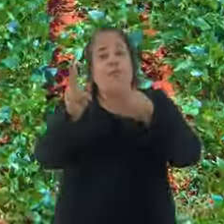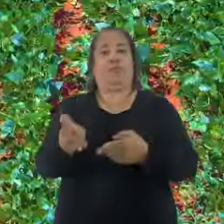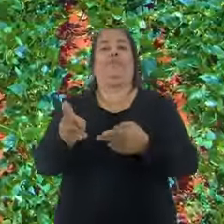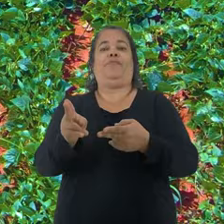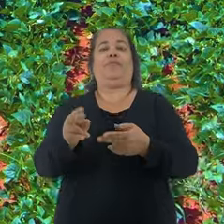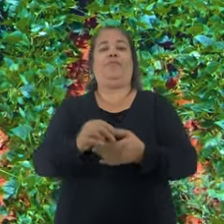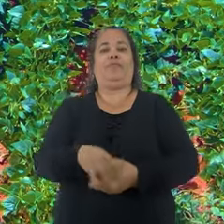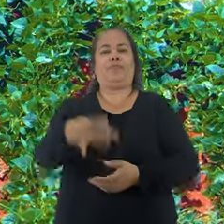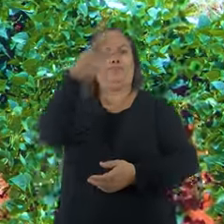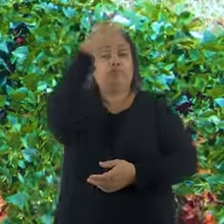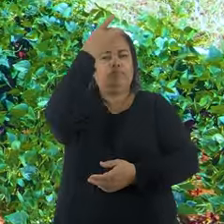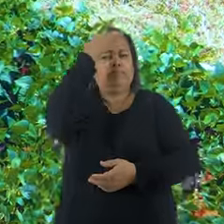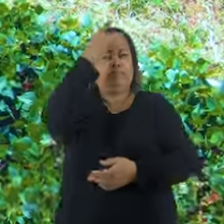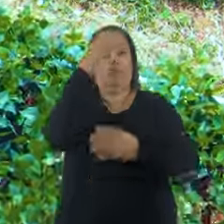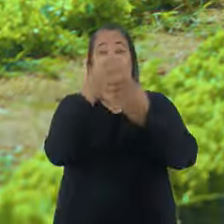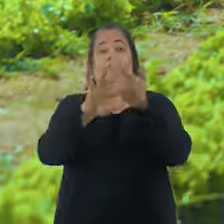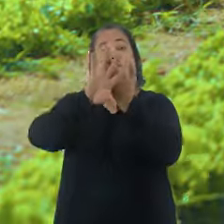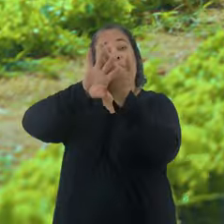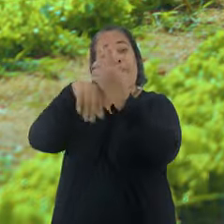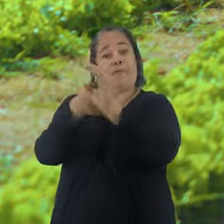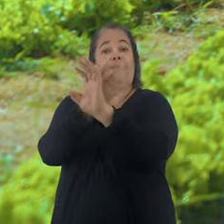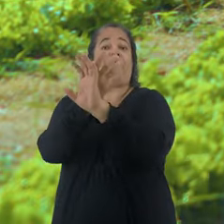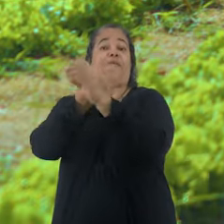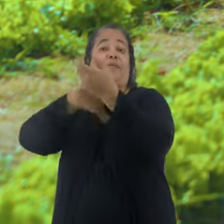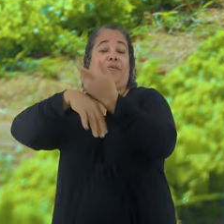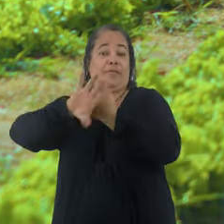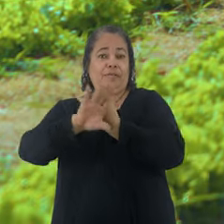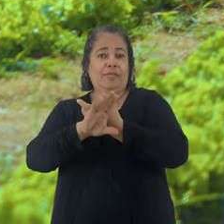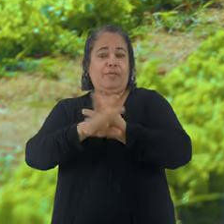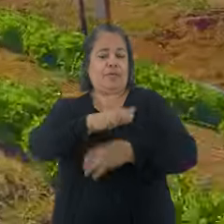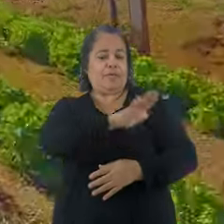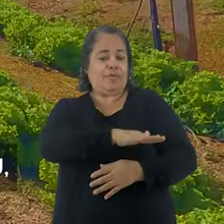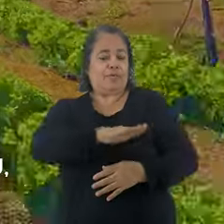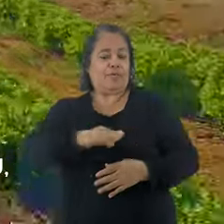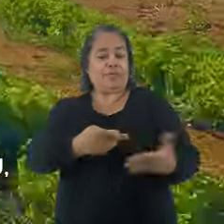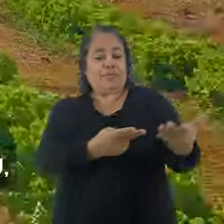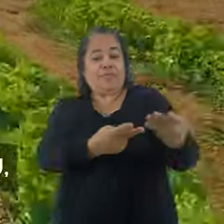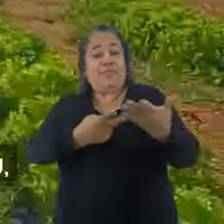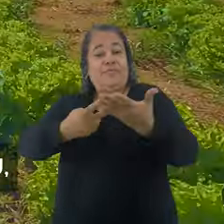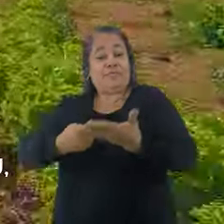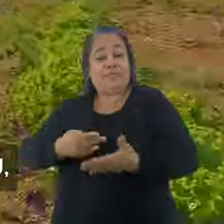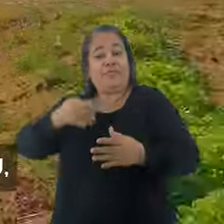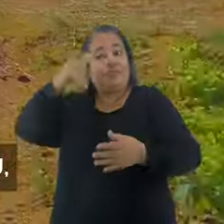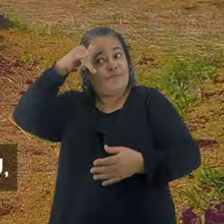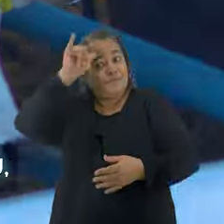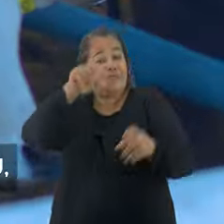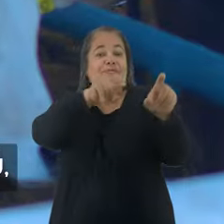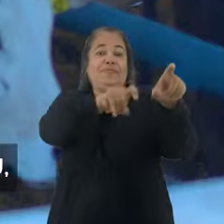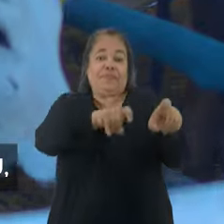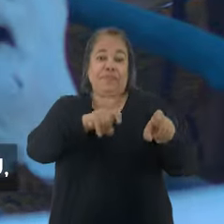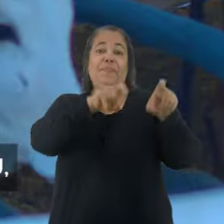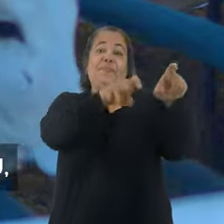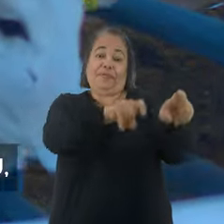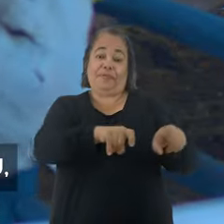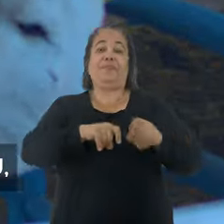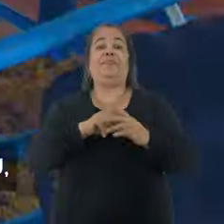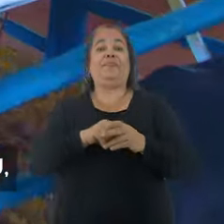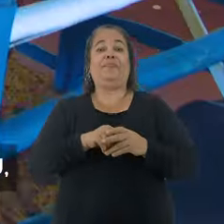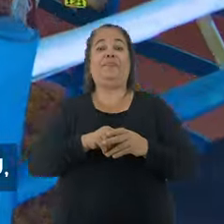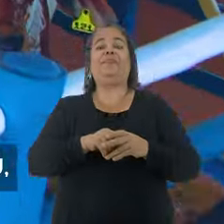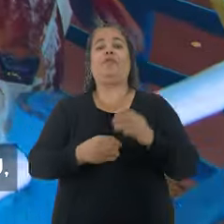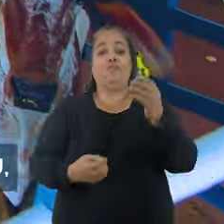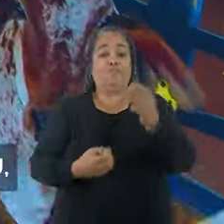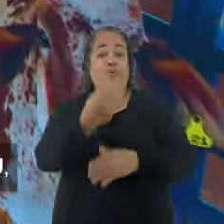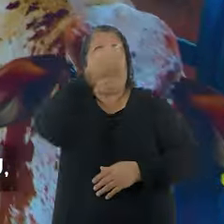gerações para seguirem esse caminho, com educação ambiental. Milhares de crianças já conheceram a